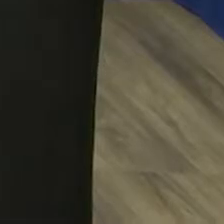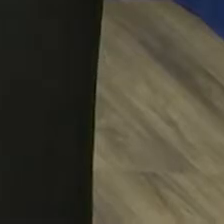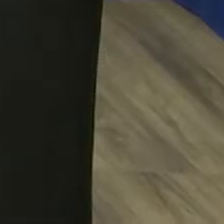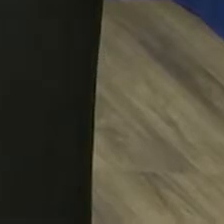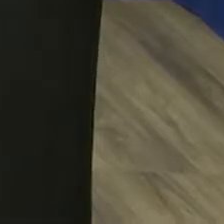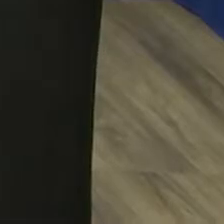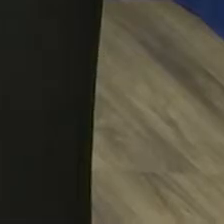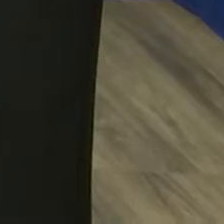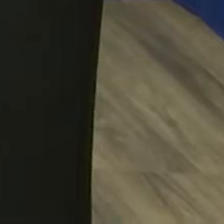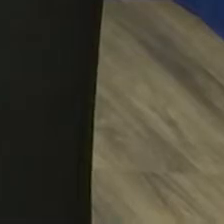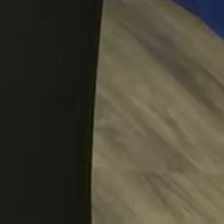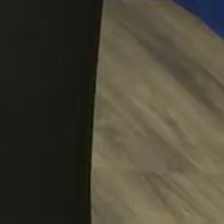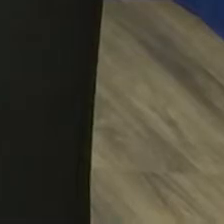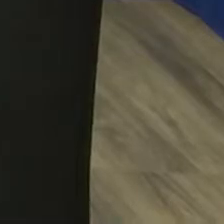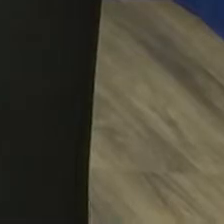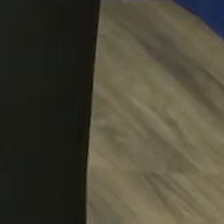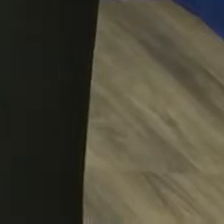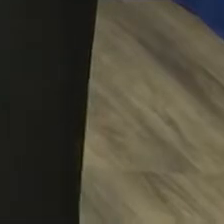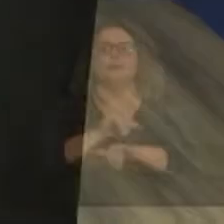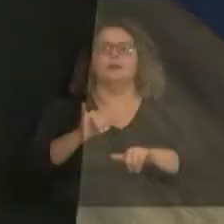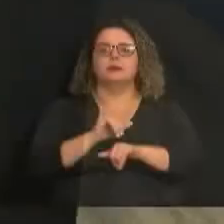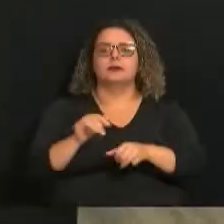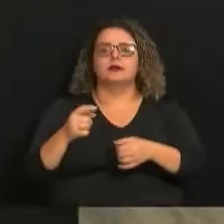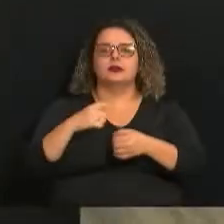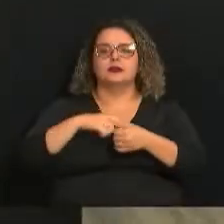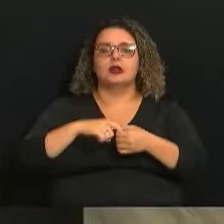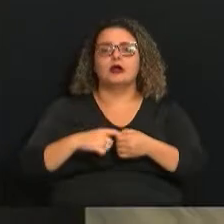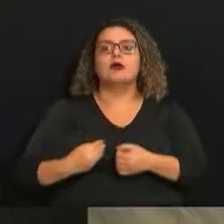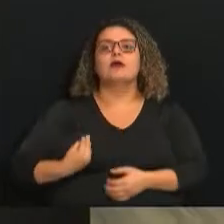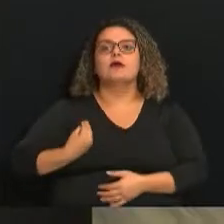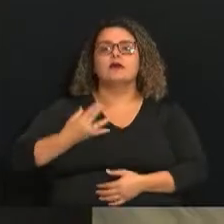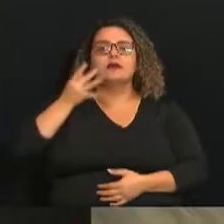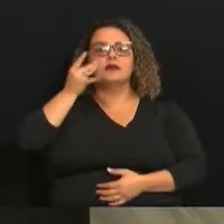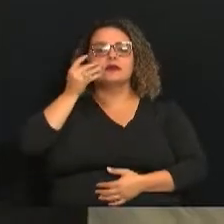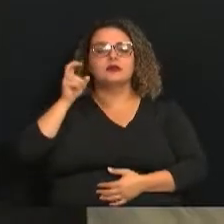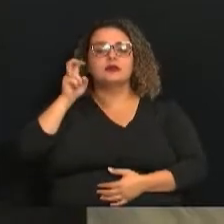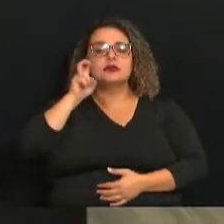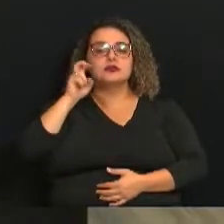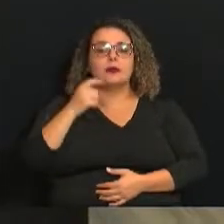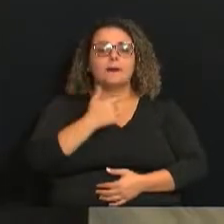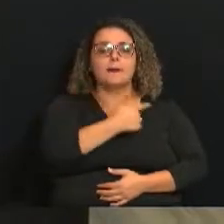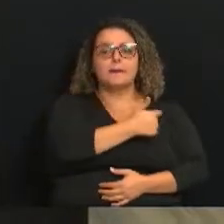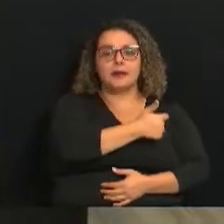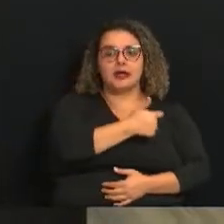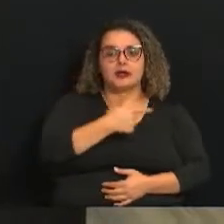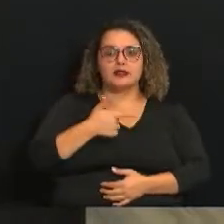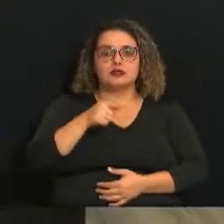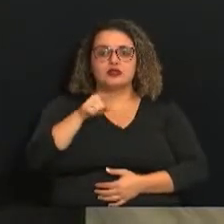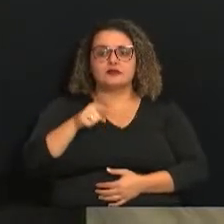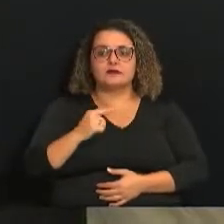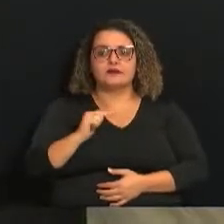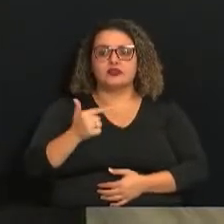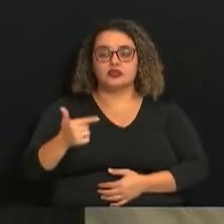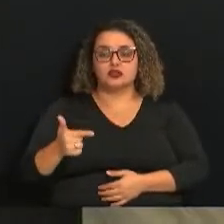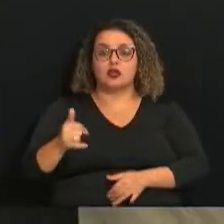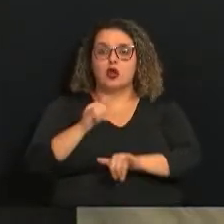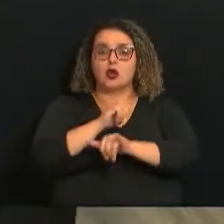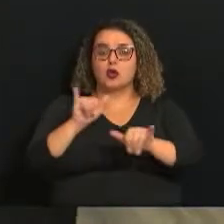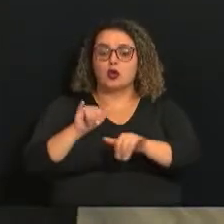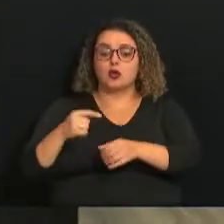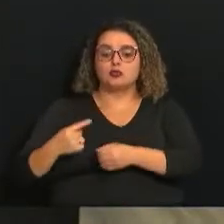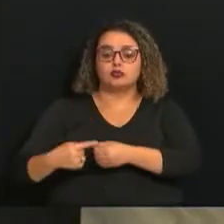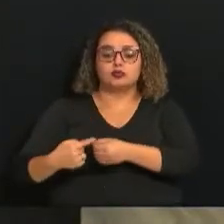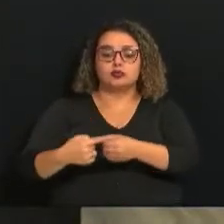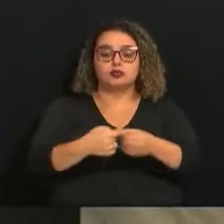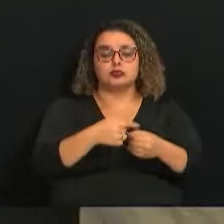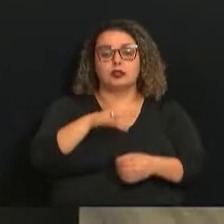Câmara Notícia de volta ao vivo nesta quinta-feira, meio-dia e vinte e dois, hora das notícias da metrópole aqui